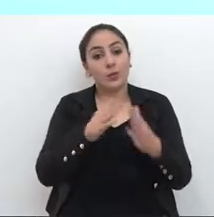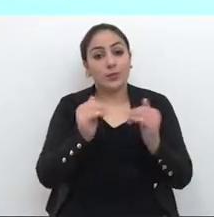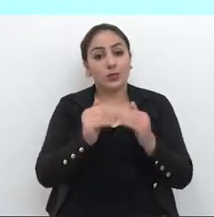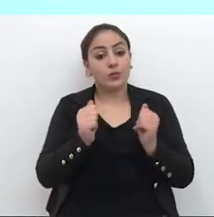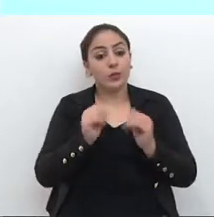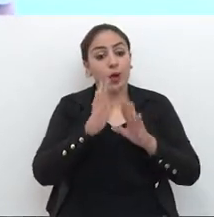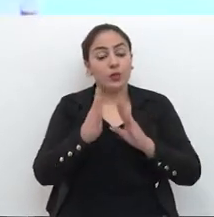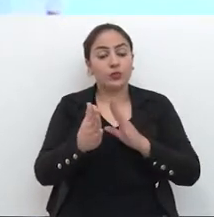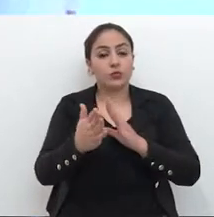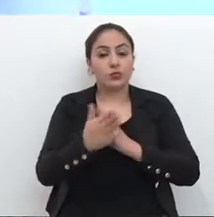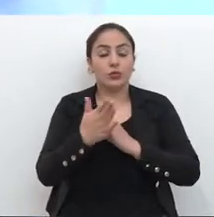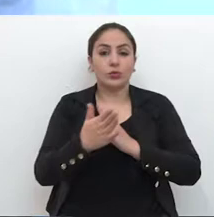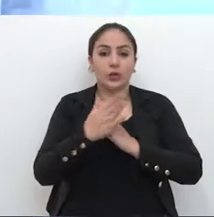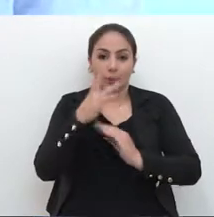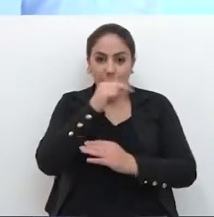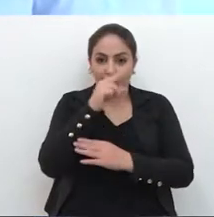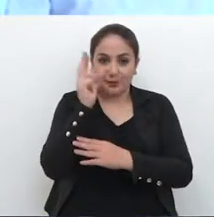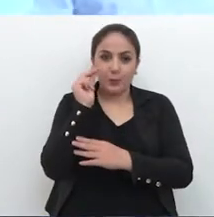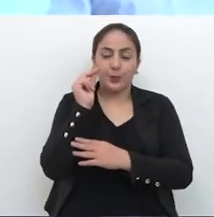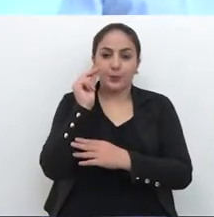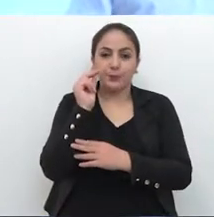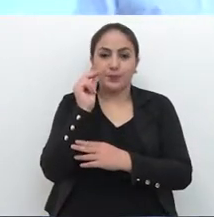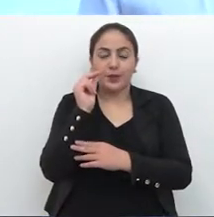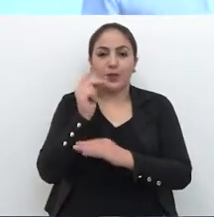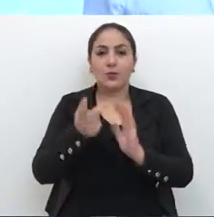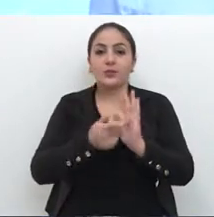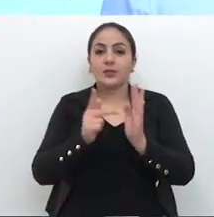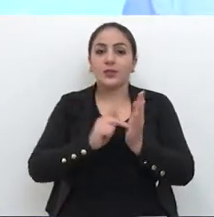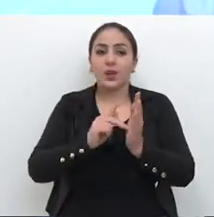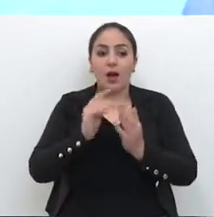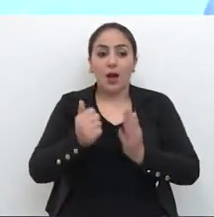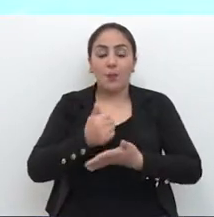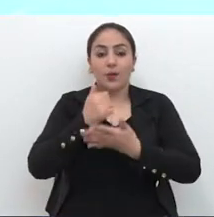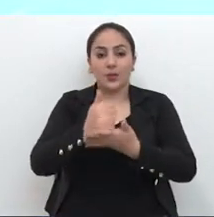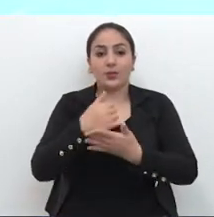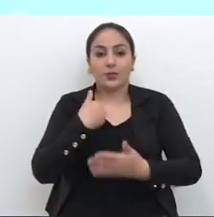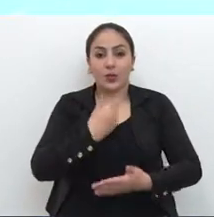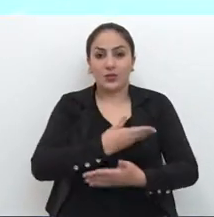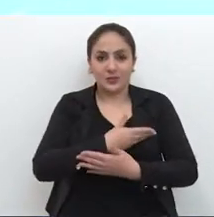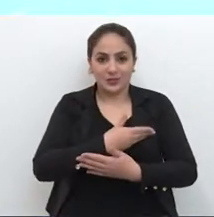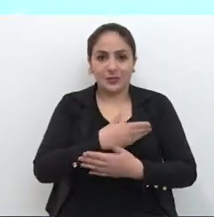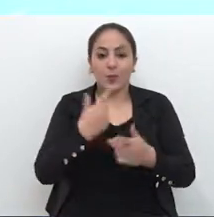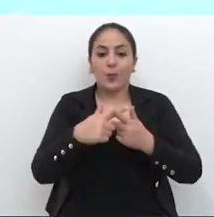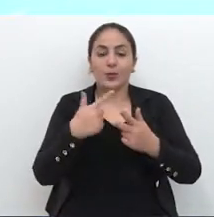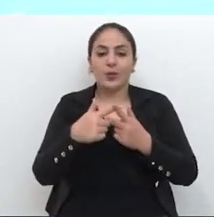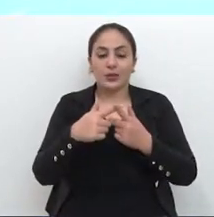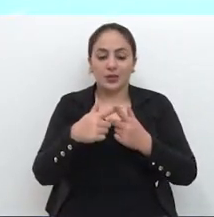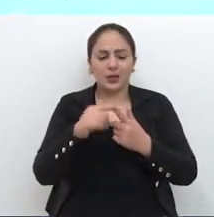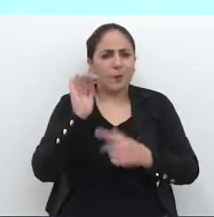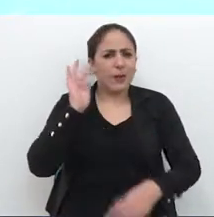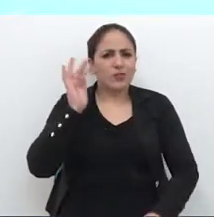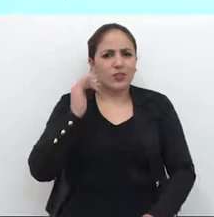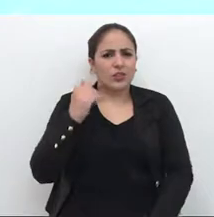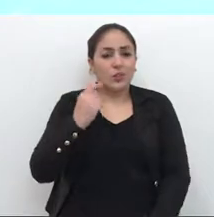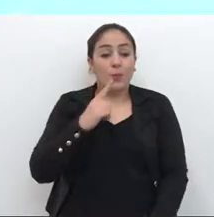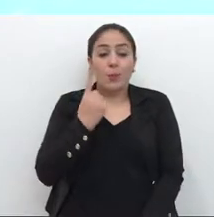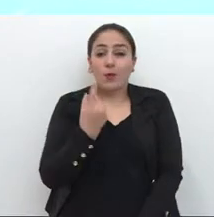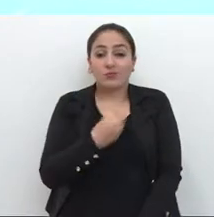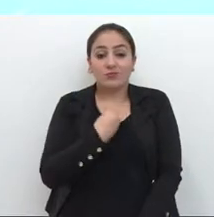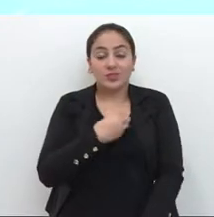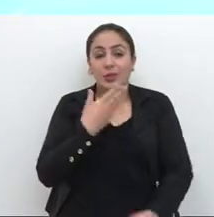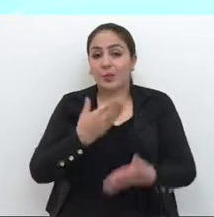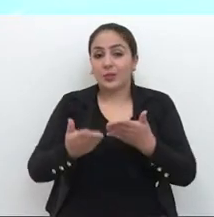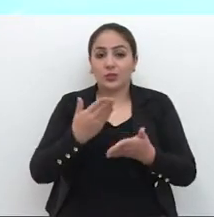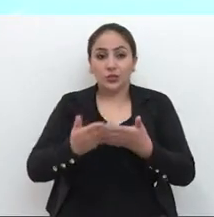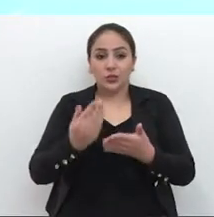a gente pede o socorro do poder público no sentido de que nos amparem. Nos amparem, porque imagina uma